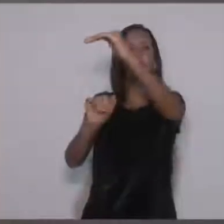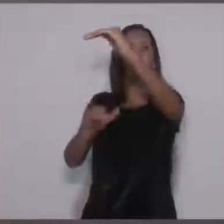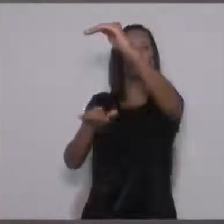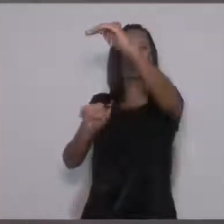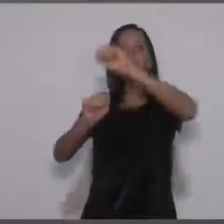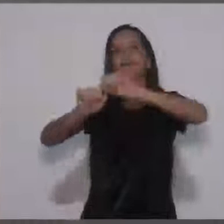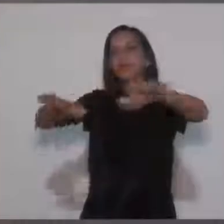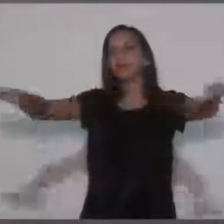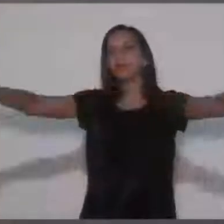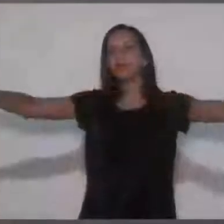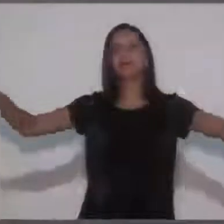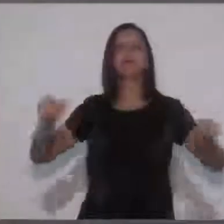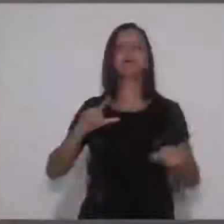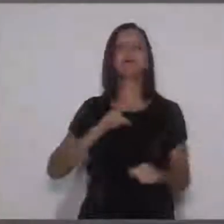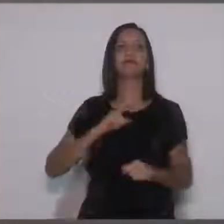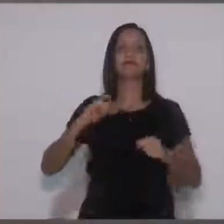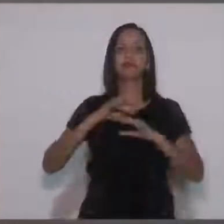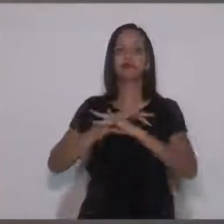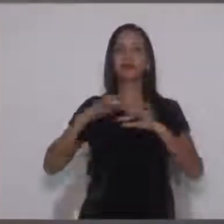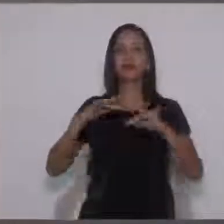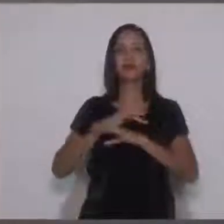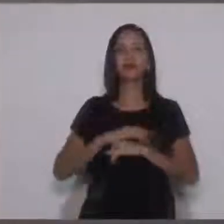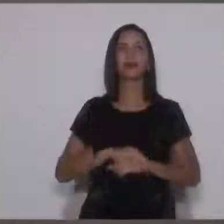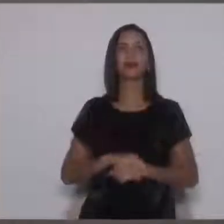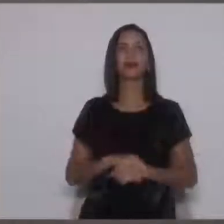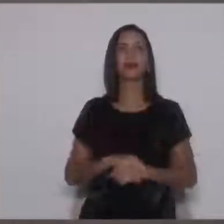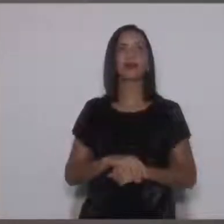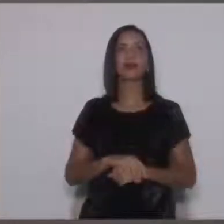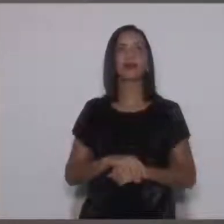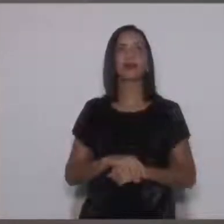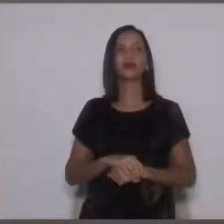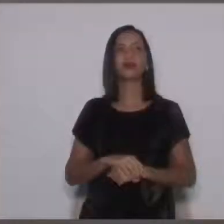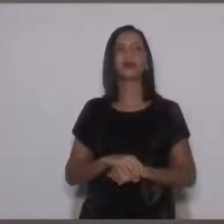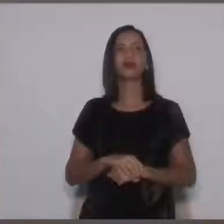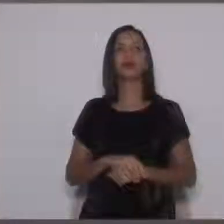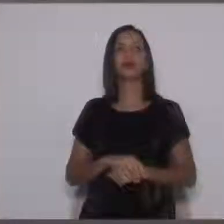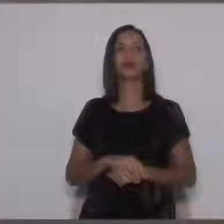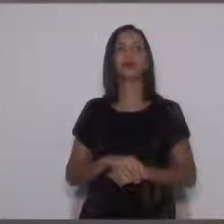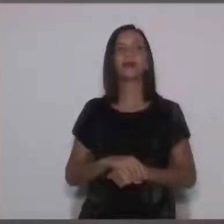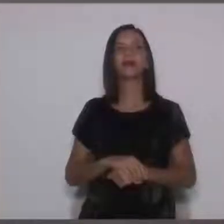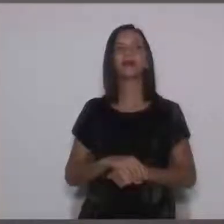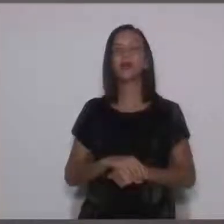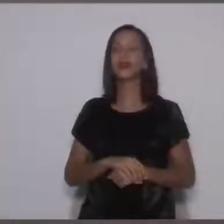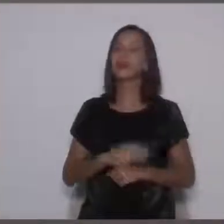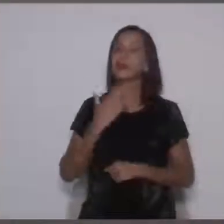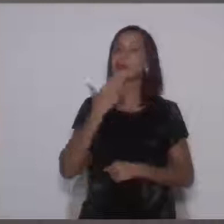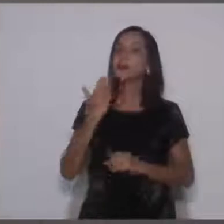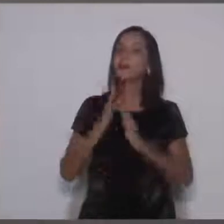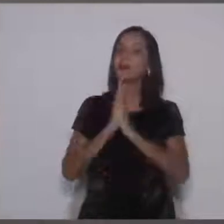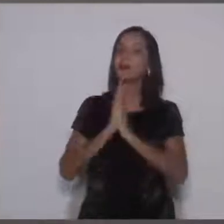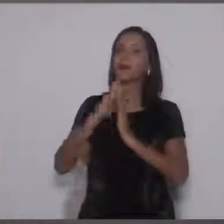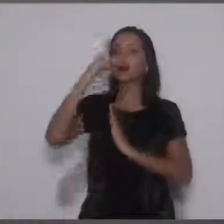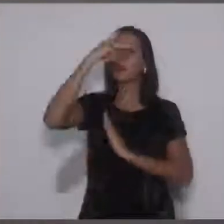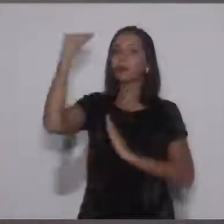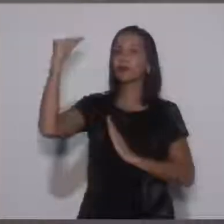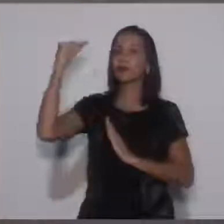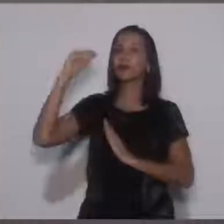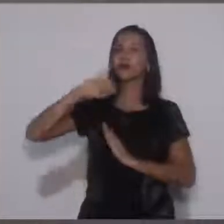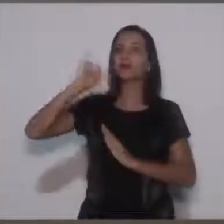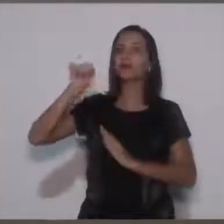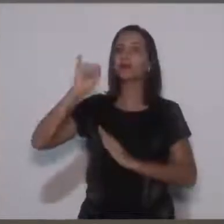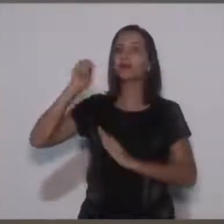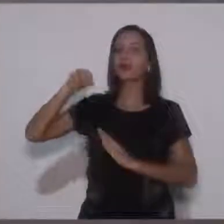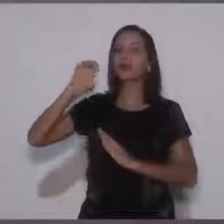a cidade. Então, Edson Carlos Ruiz, porta-voz do Prefeito Municipal Jaime Ferraguti,